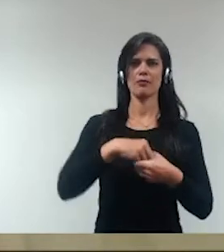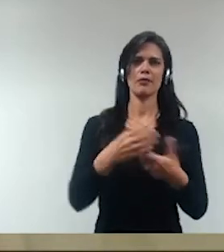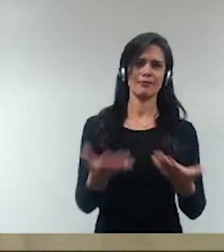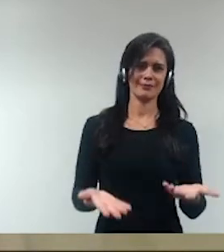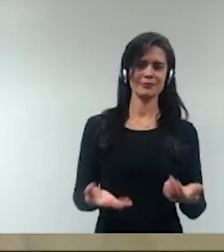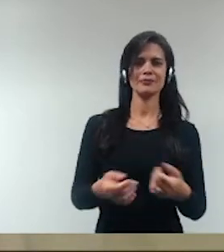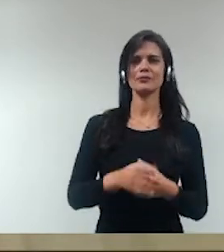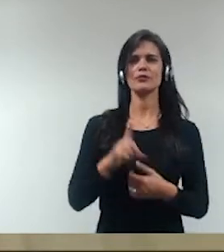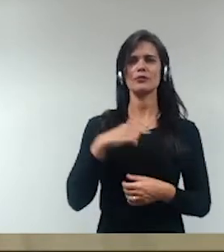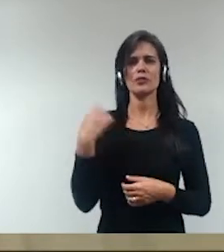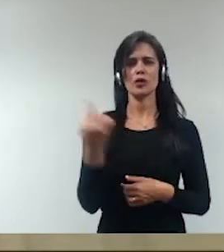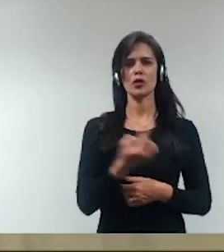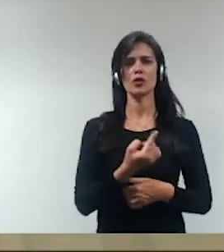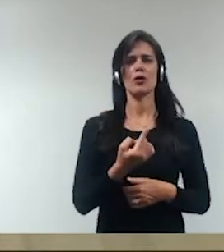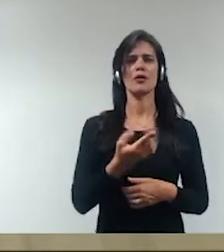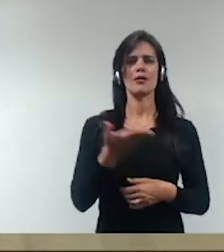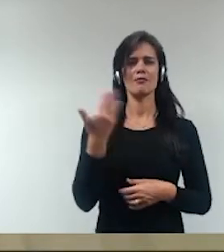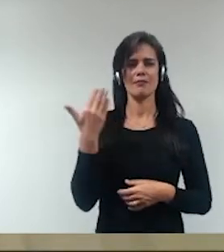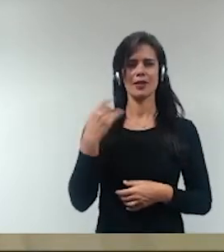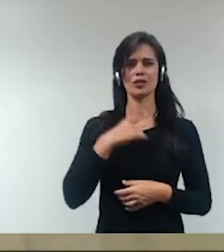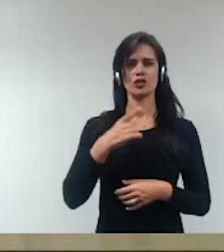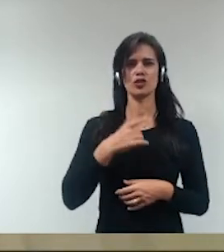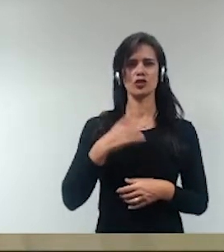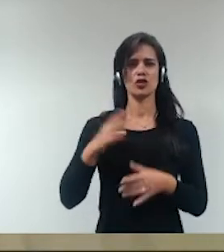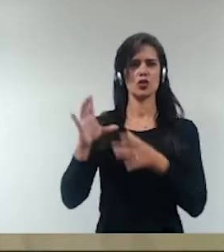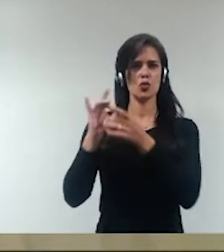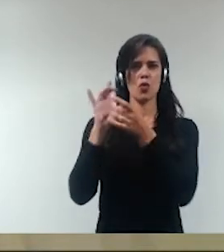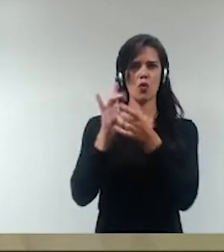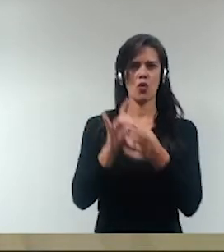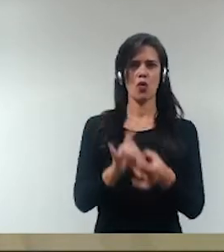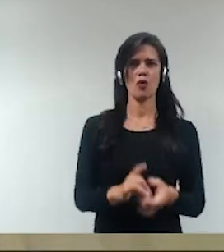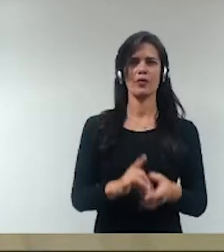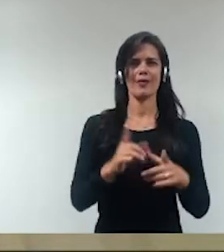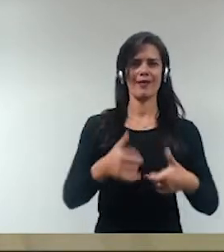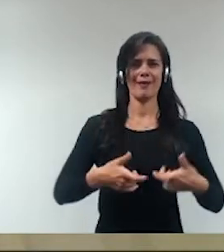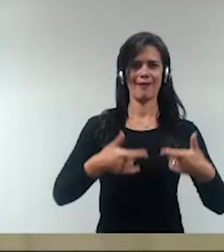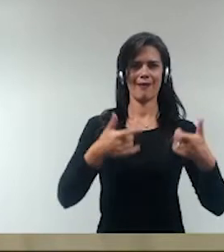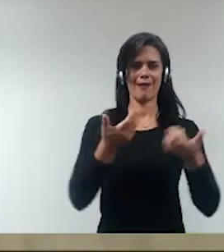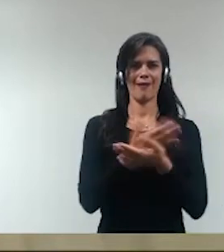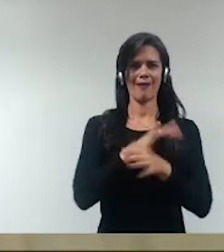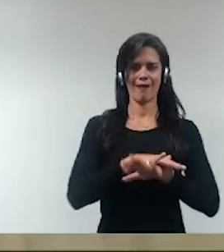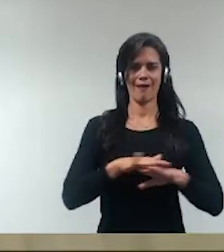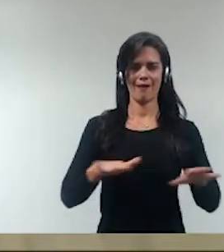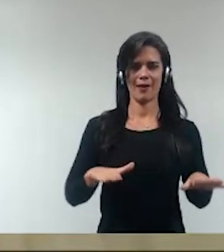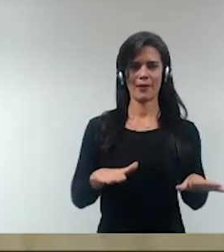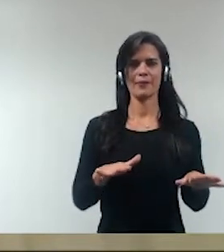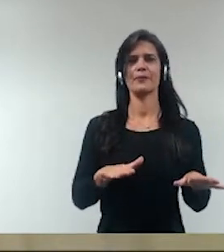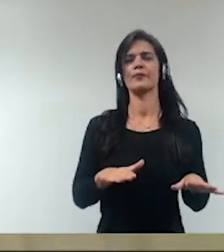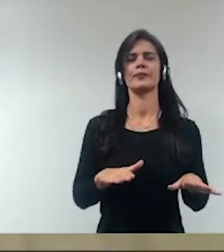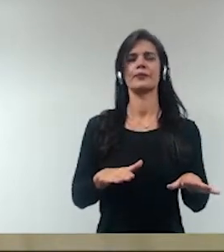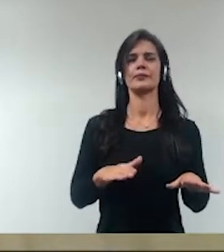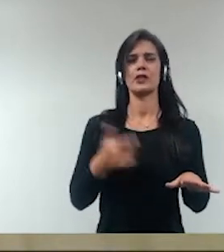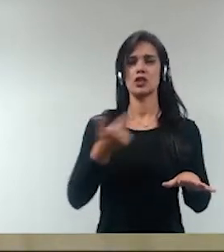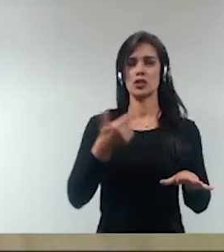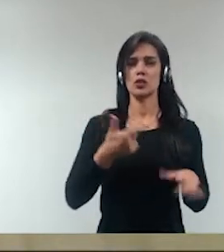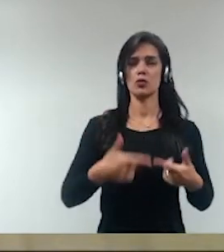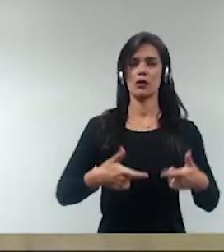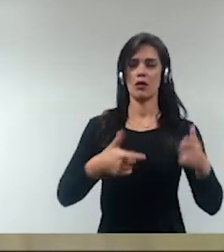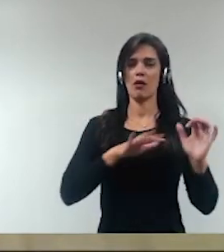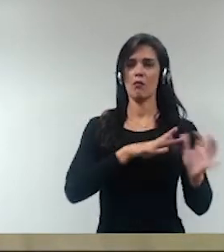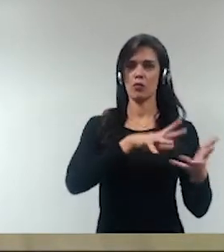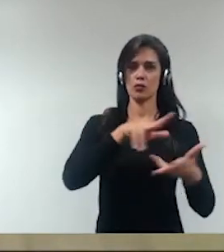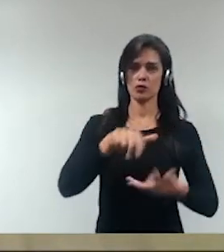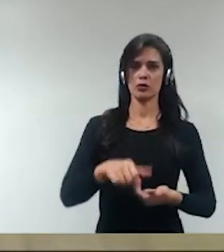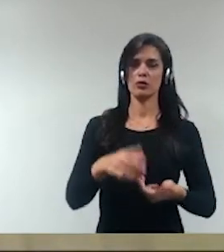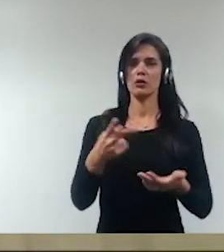Bem, nós saímos de um cenário do pós-guerra, pós-segunda guerra mundial, em que